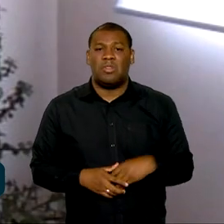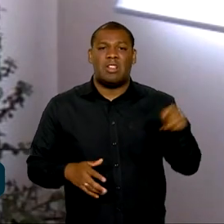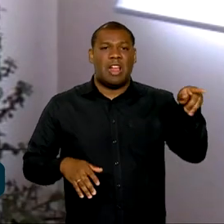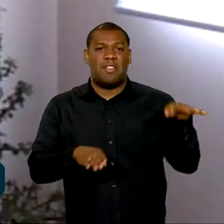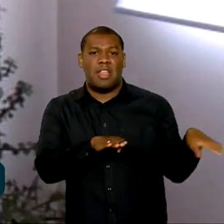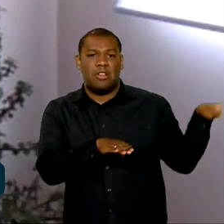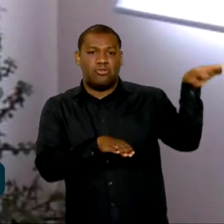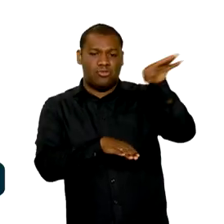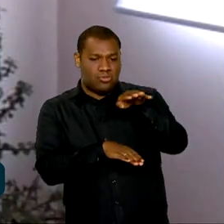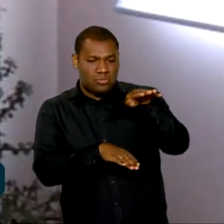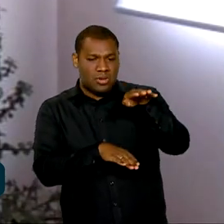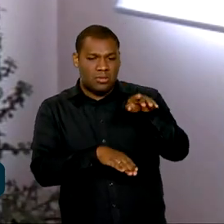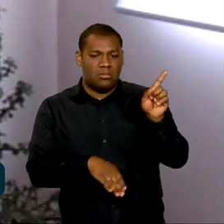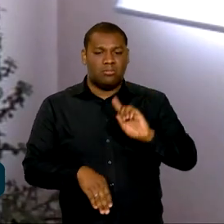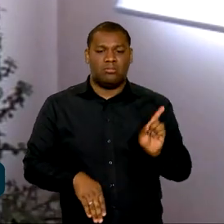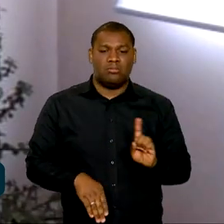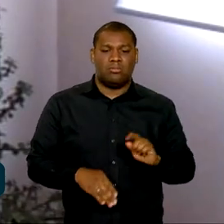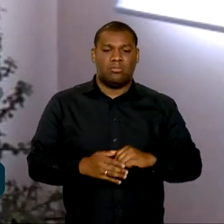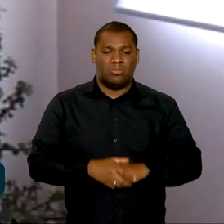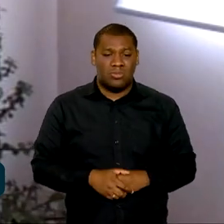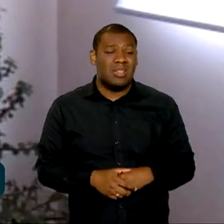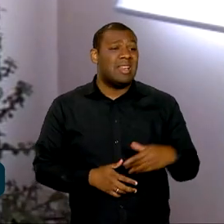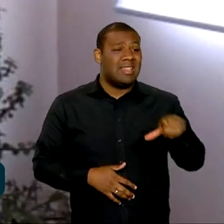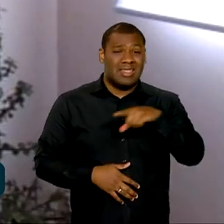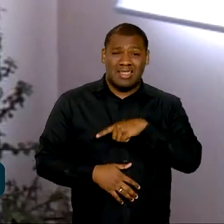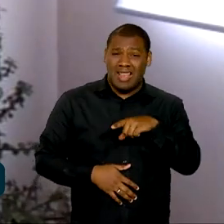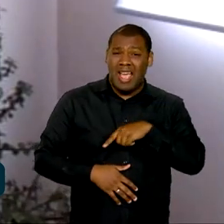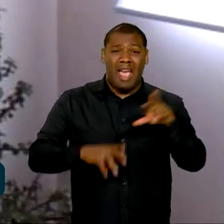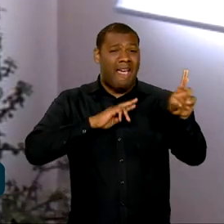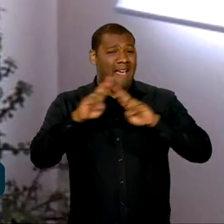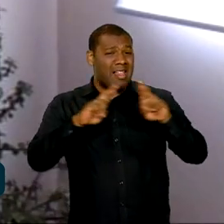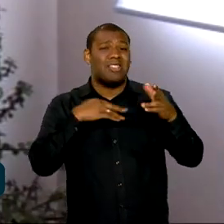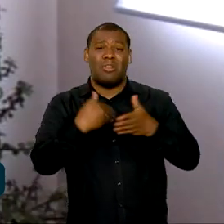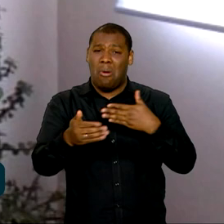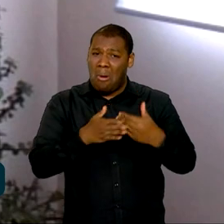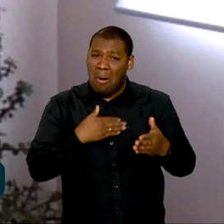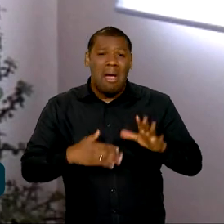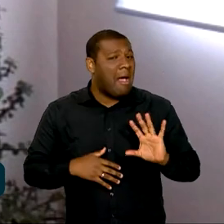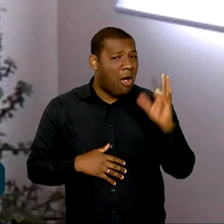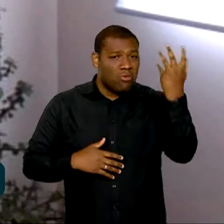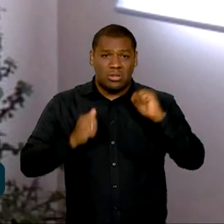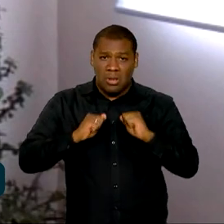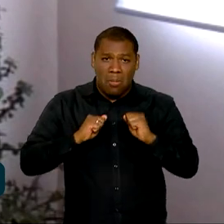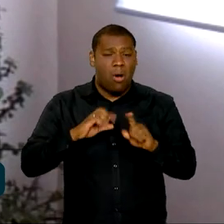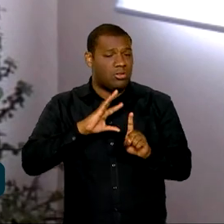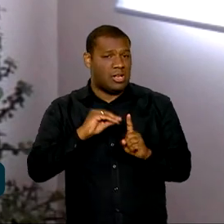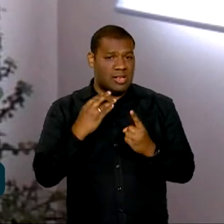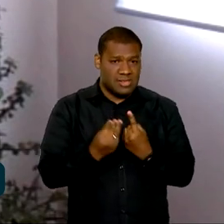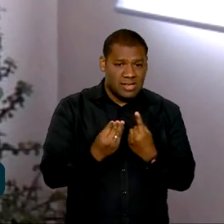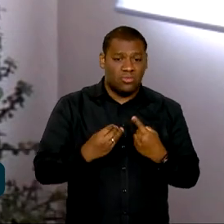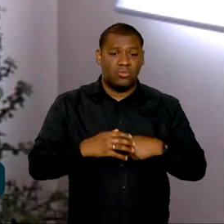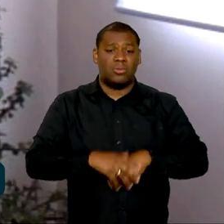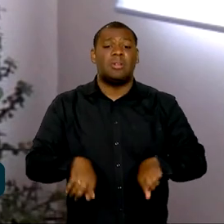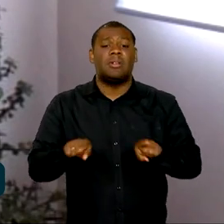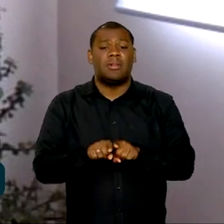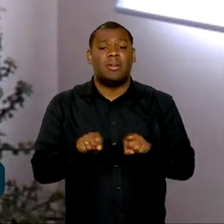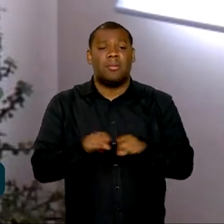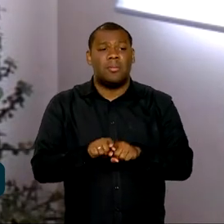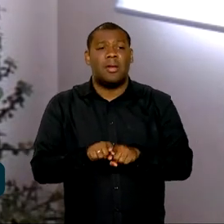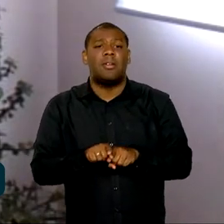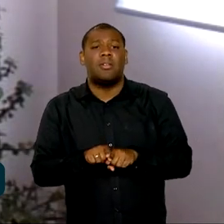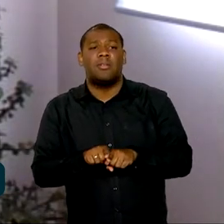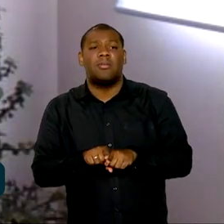hierárquico à vítima. O assédio acontece em todas as relações dentro do trabalho. Também o que acontece entre outras